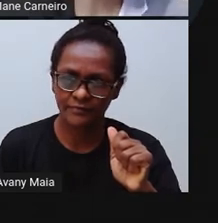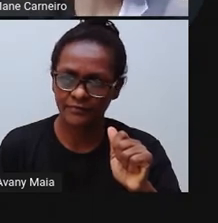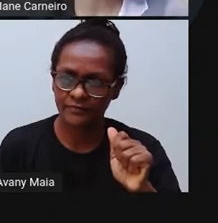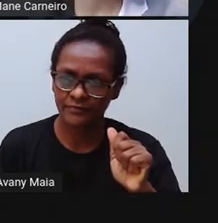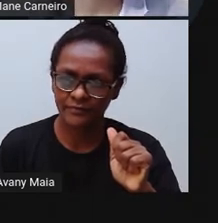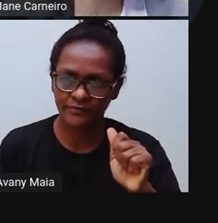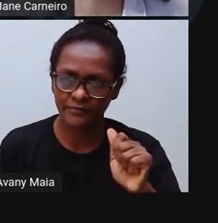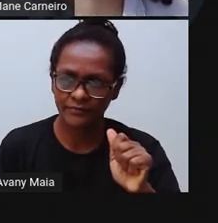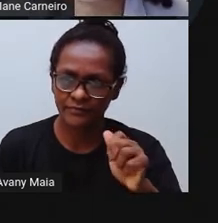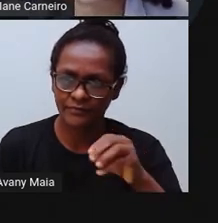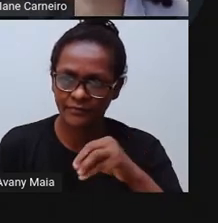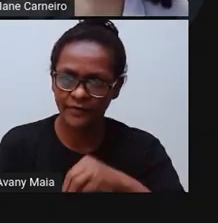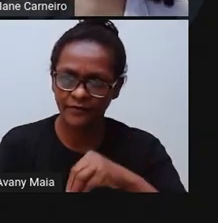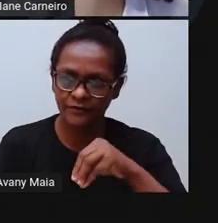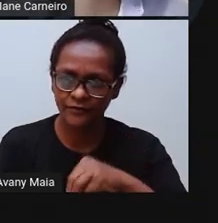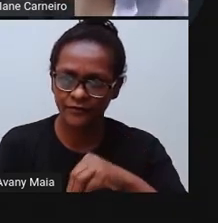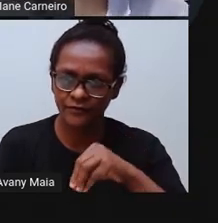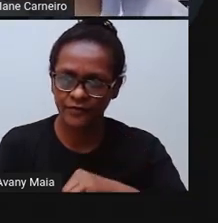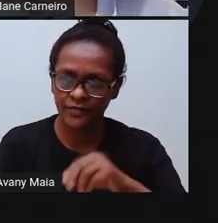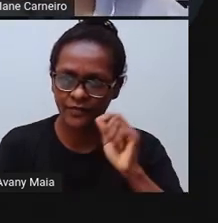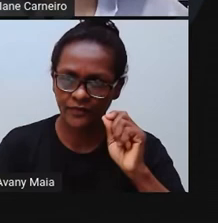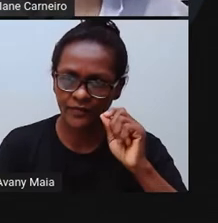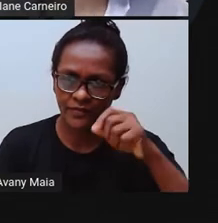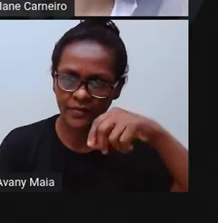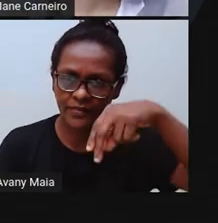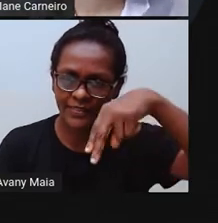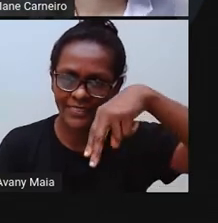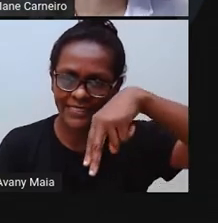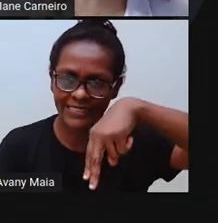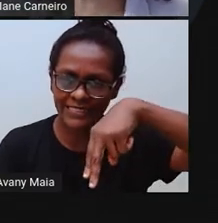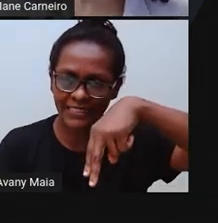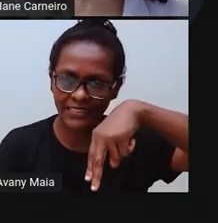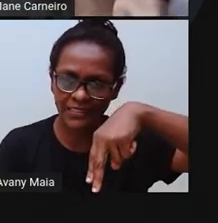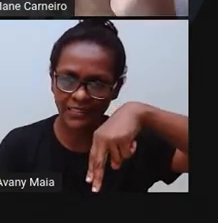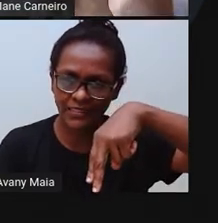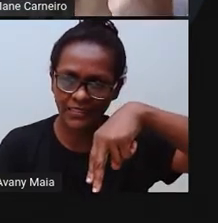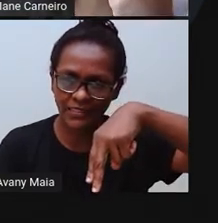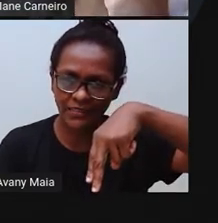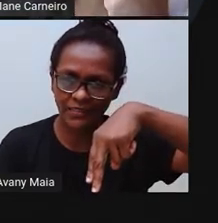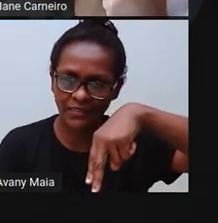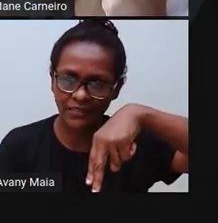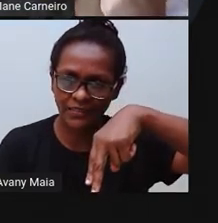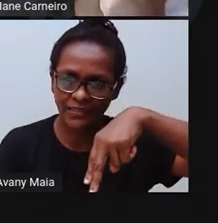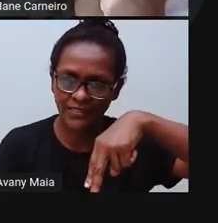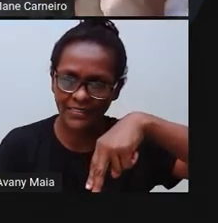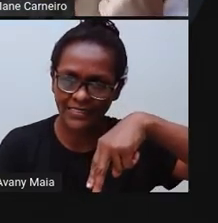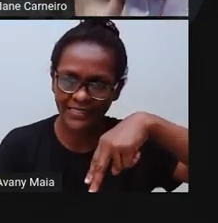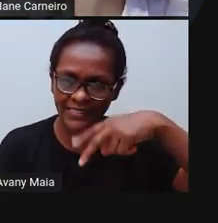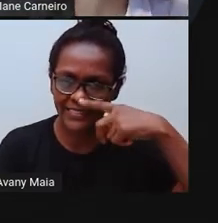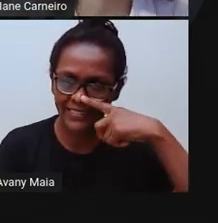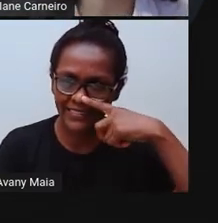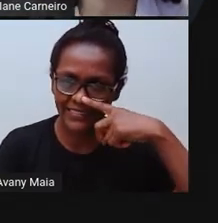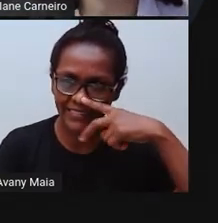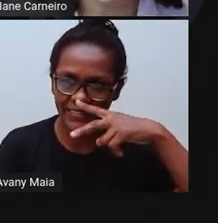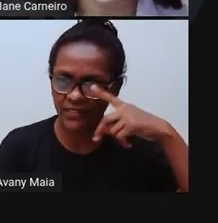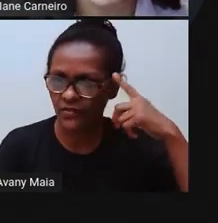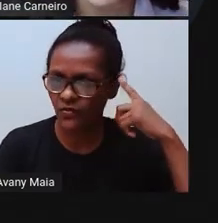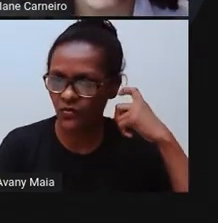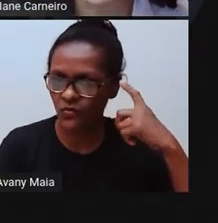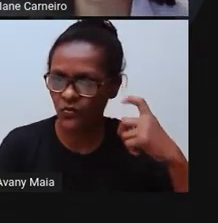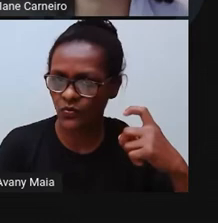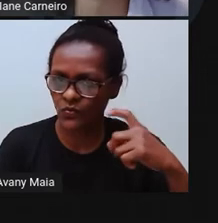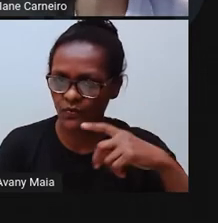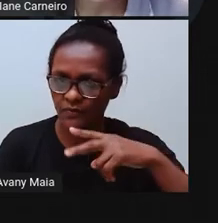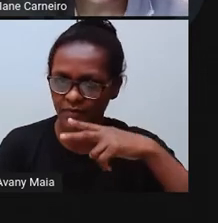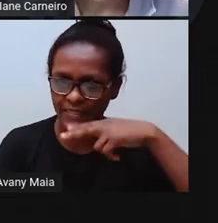Não, né? Tá blá. Bá, lá. Pra ficar o lã, ó, o sonzinho que sai pelo nariz. Eu tenho que colocar que letra?